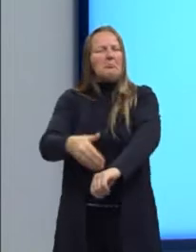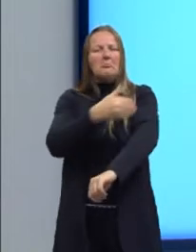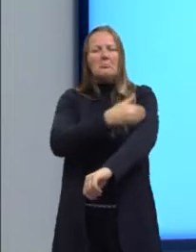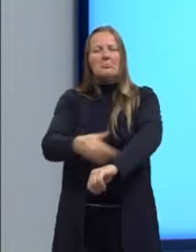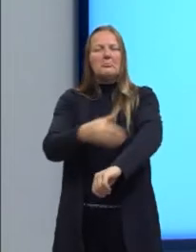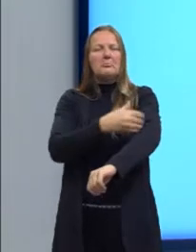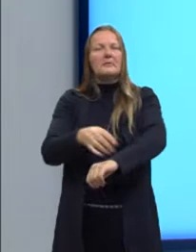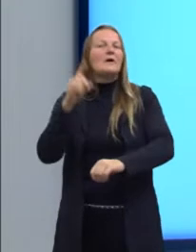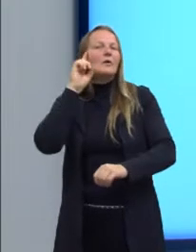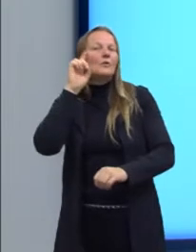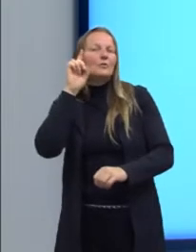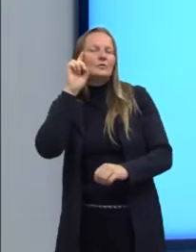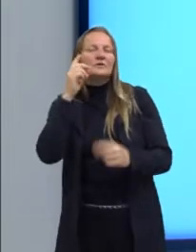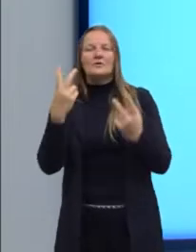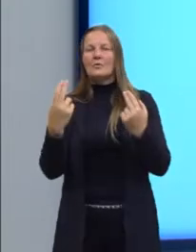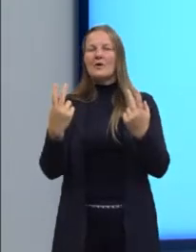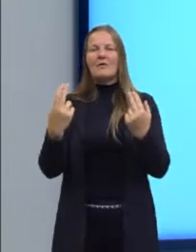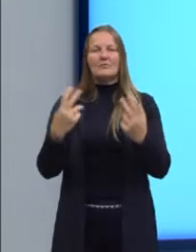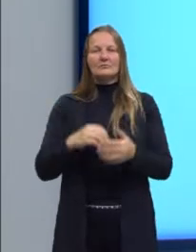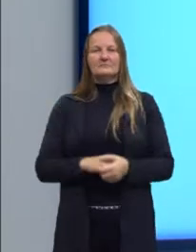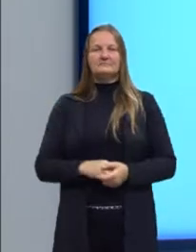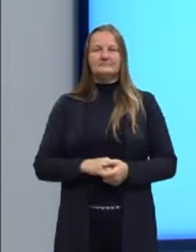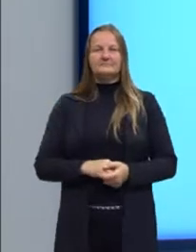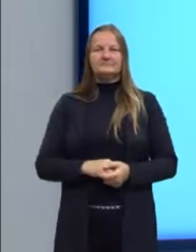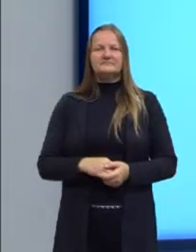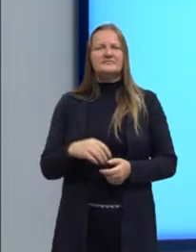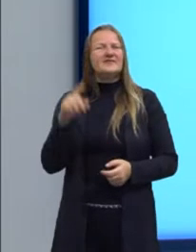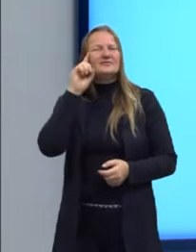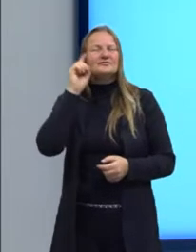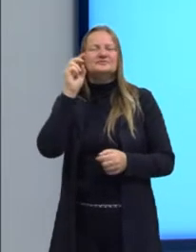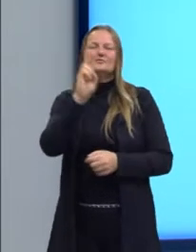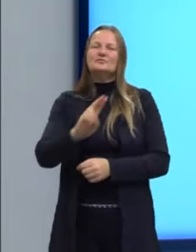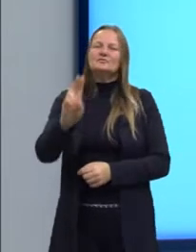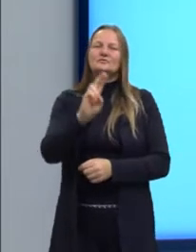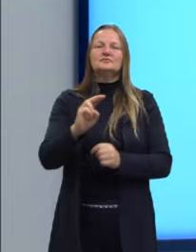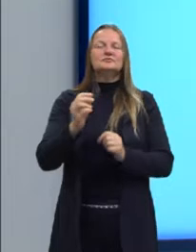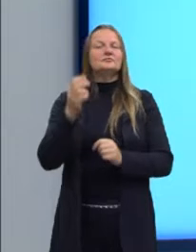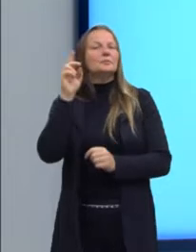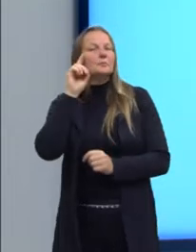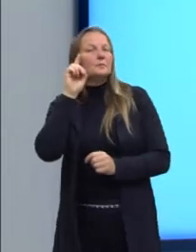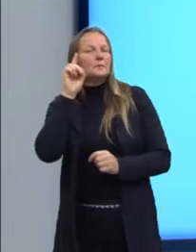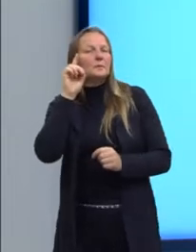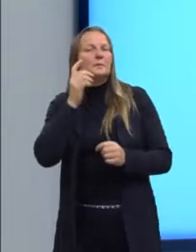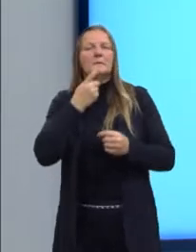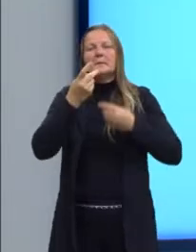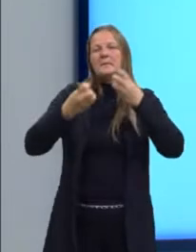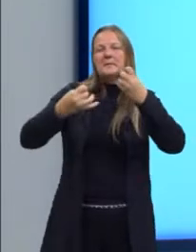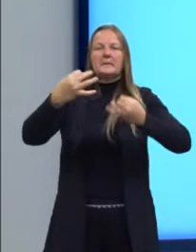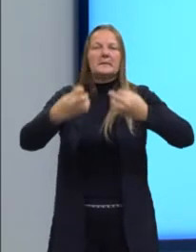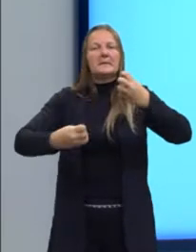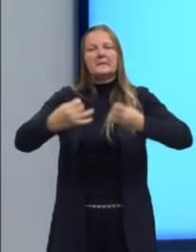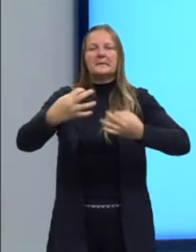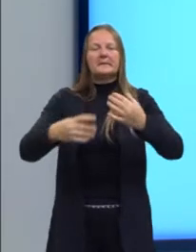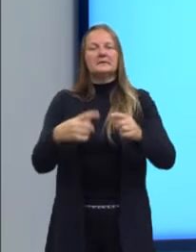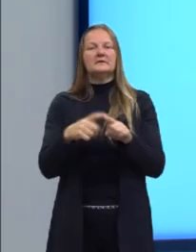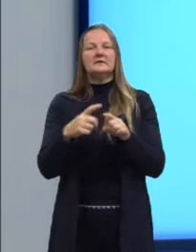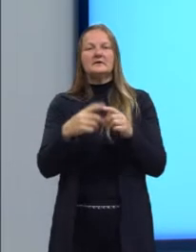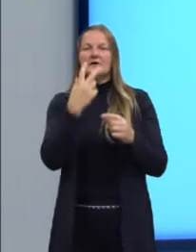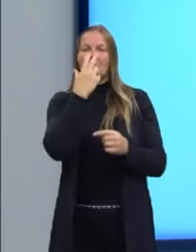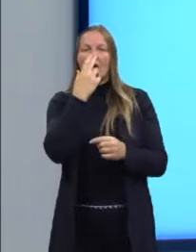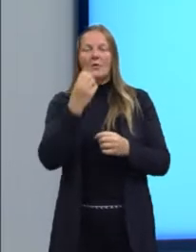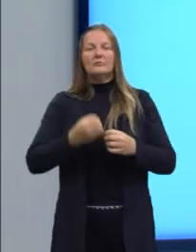coloquial é o mesmo que cotidiano. A língua que a gente usa no dia a dia. E é representada pelas formas